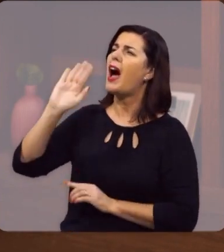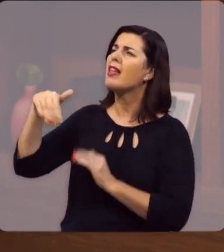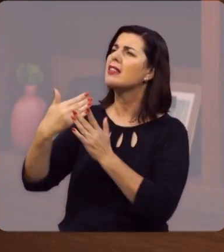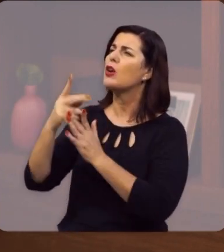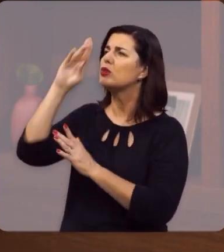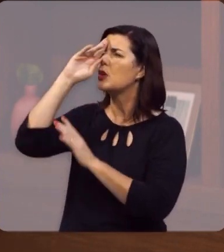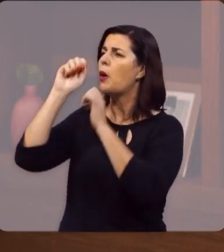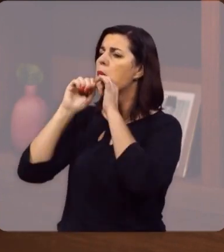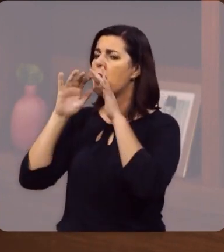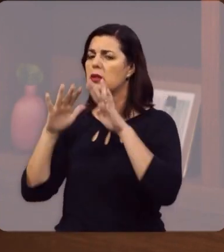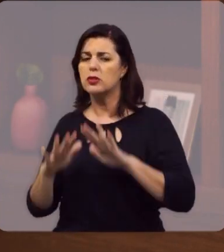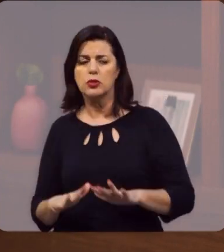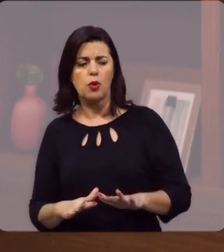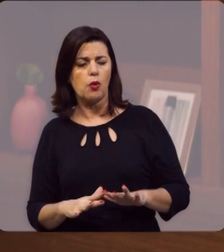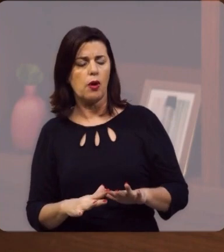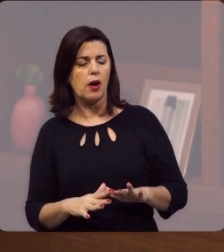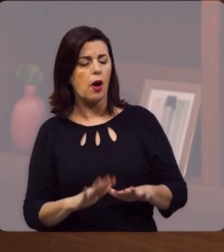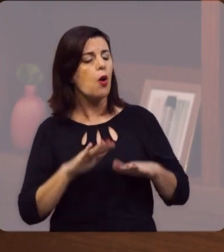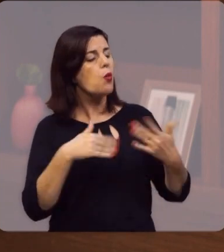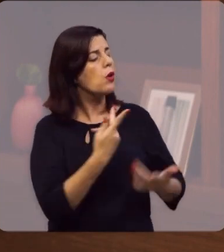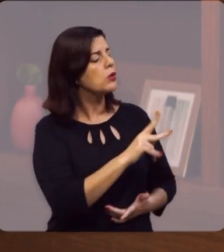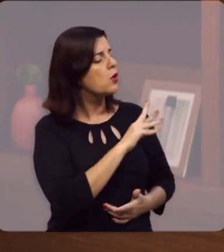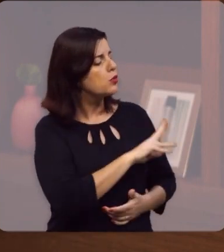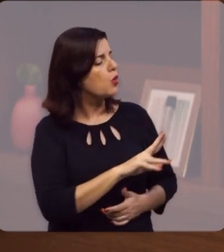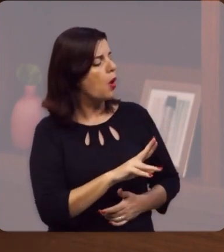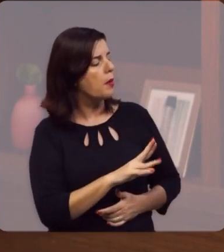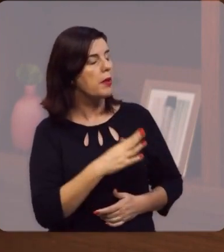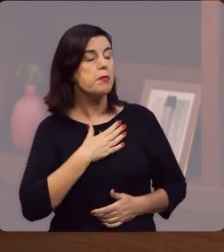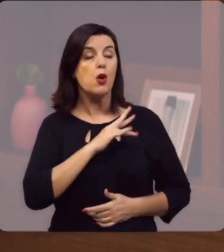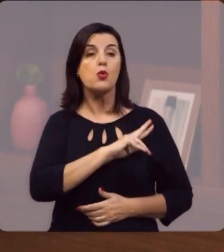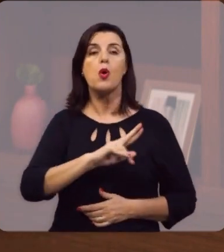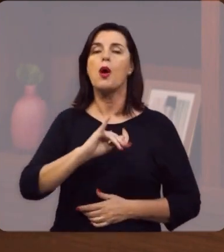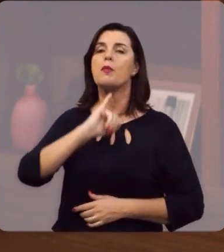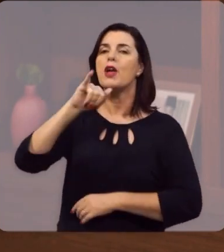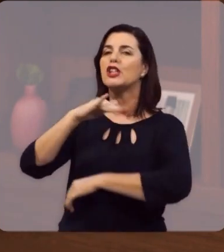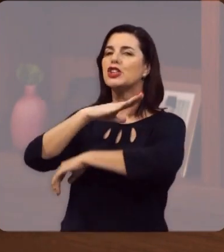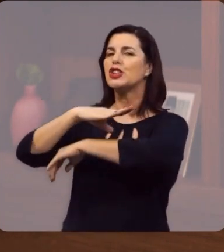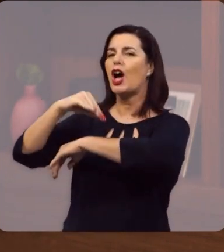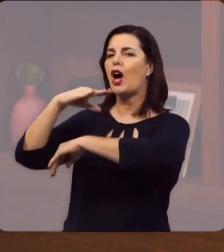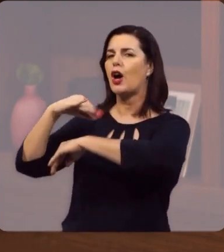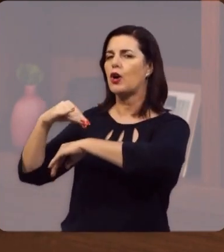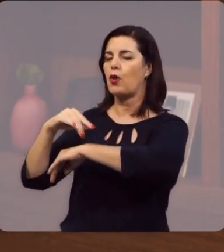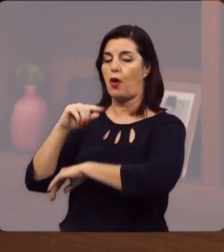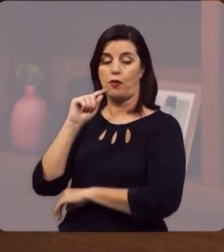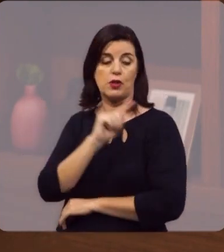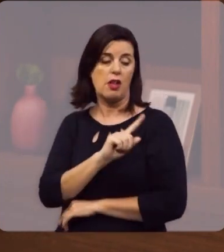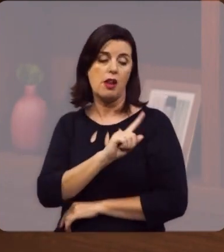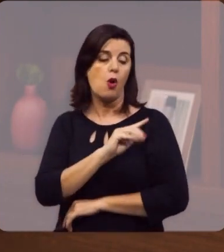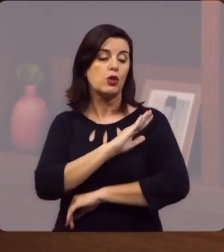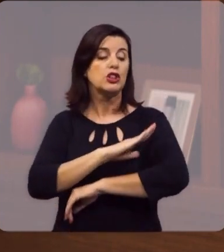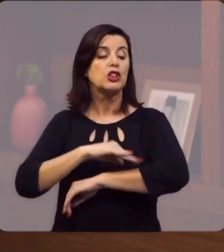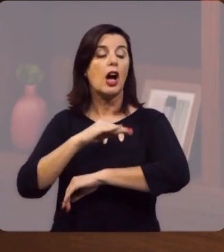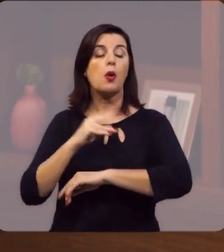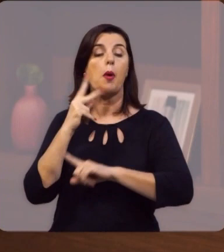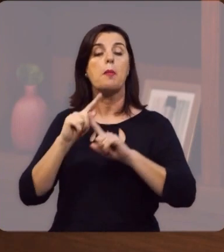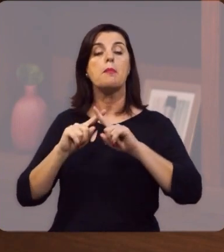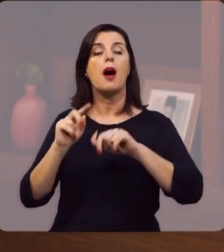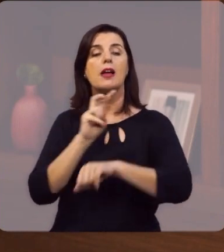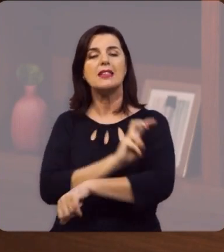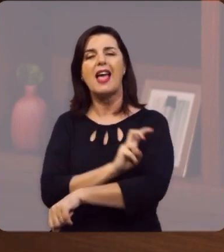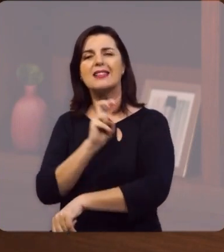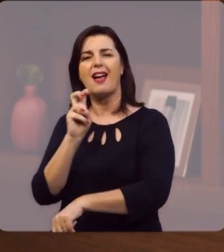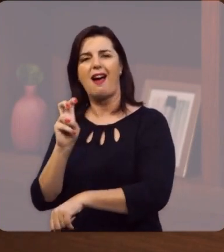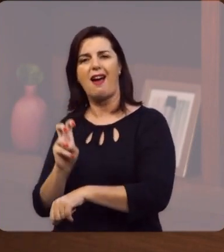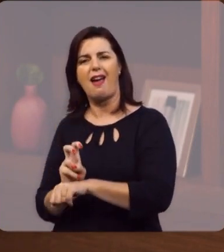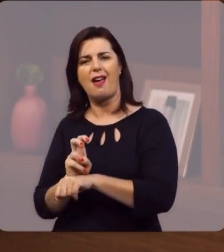o Senhor pergunta, qual é o teu nome? E ele responde, Jacó. E o Senhor diz, já não chamarás mais Jacó, mas Israel,